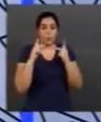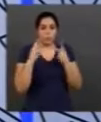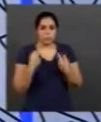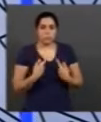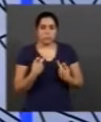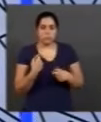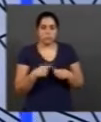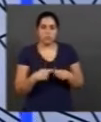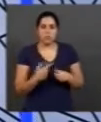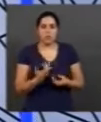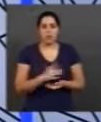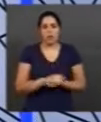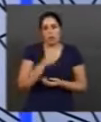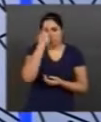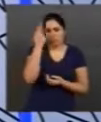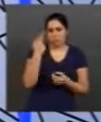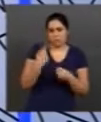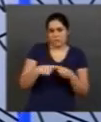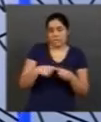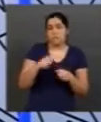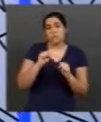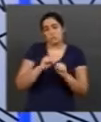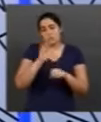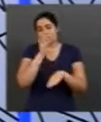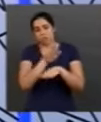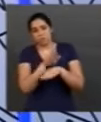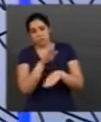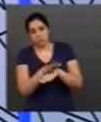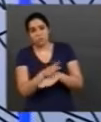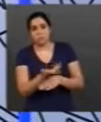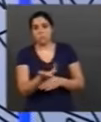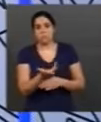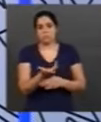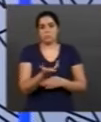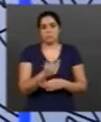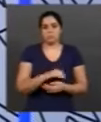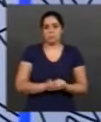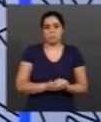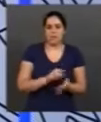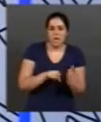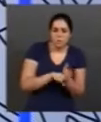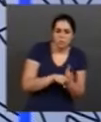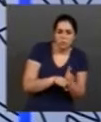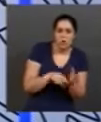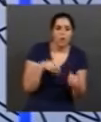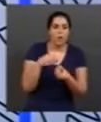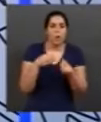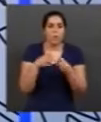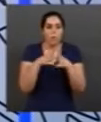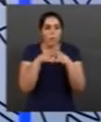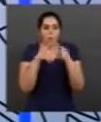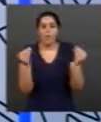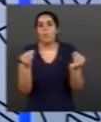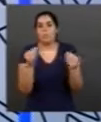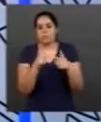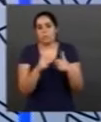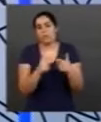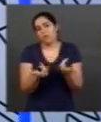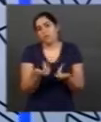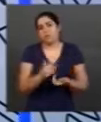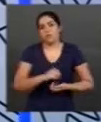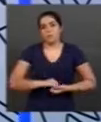pode colaborar com a busca de soluções para essa chamada crise hídrica, né?